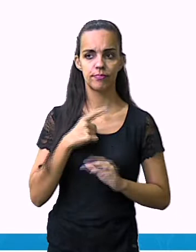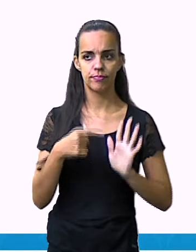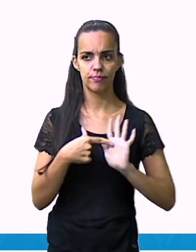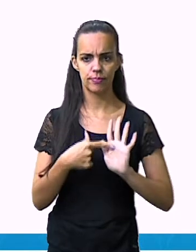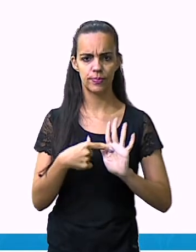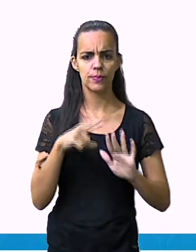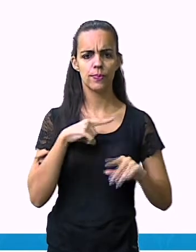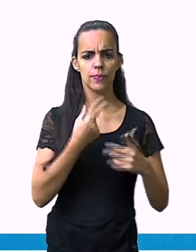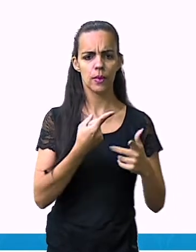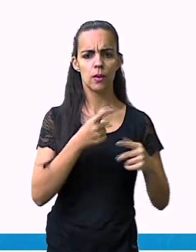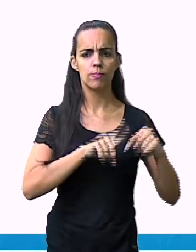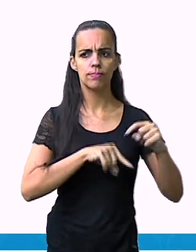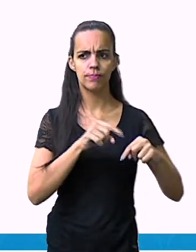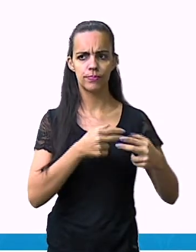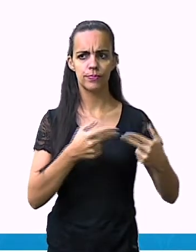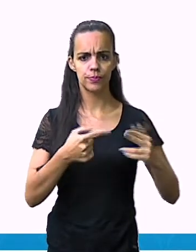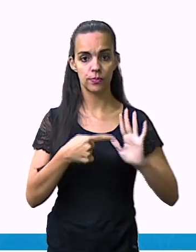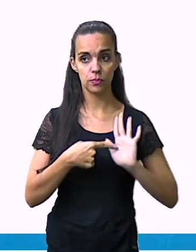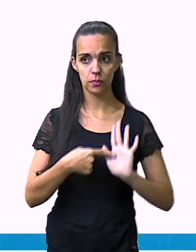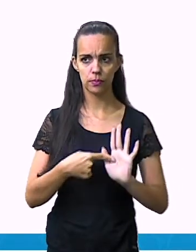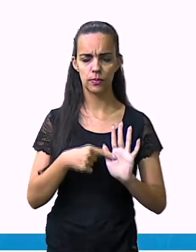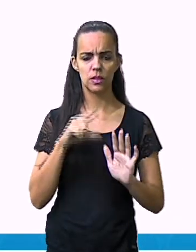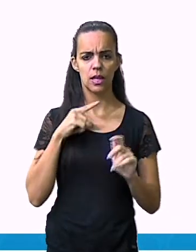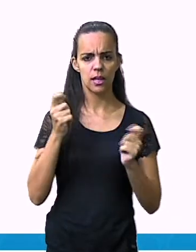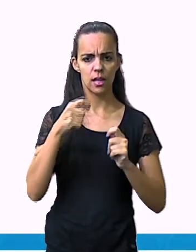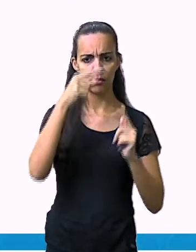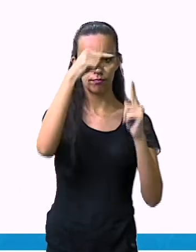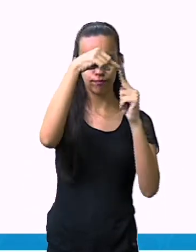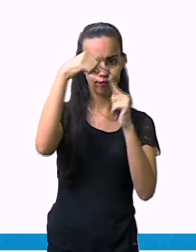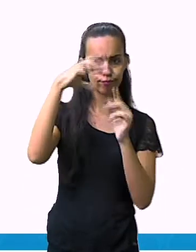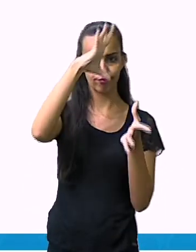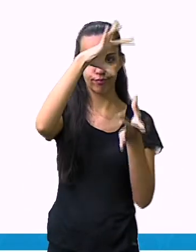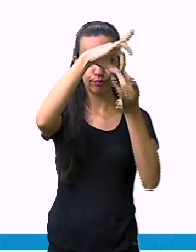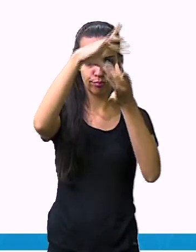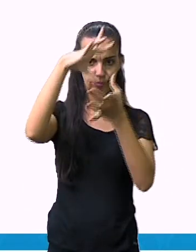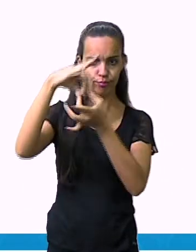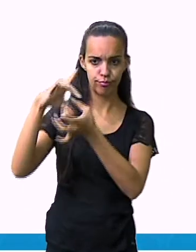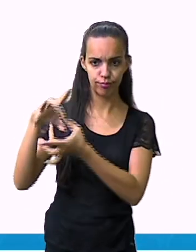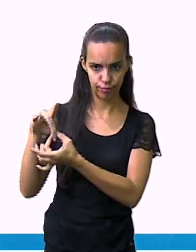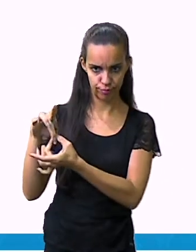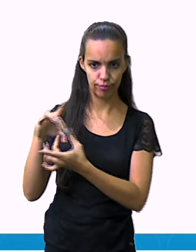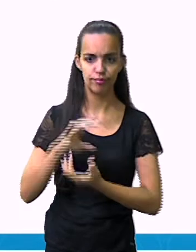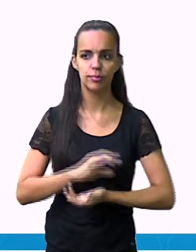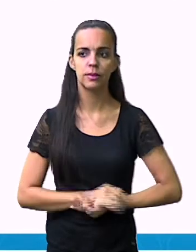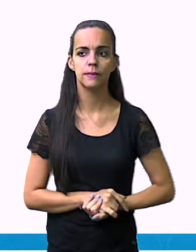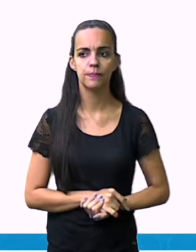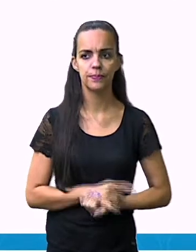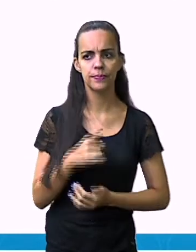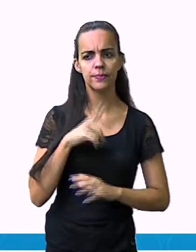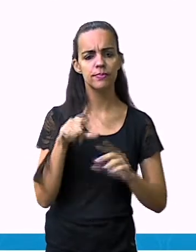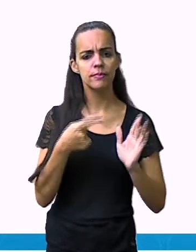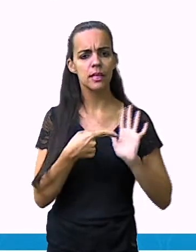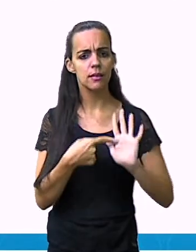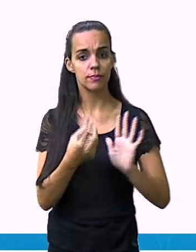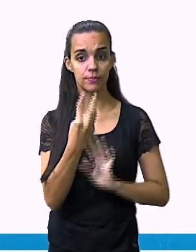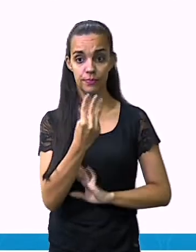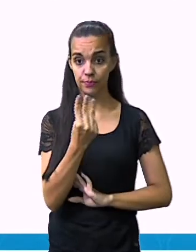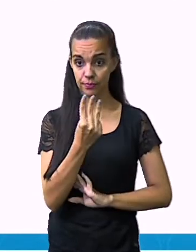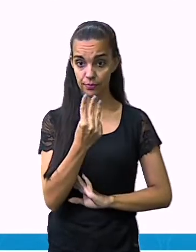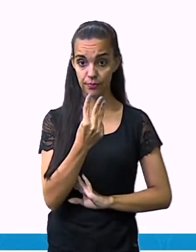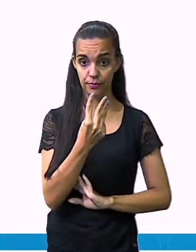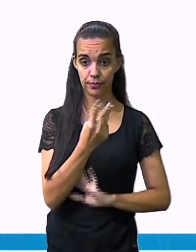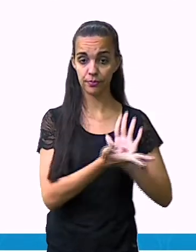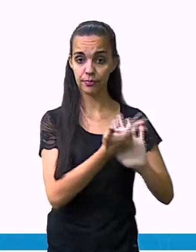produtos nos informando possíveis acidentes. E temos três imagens destes